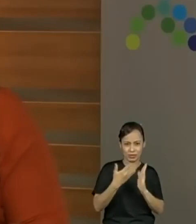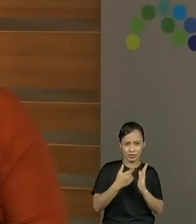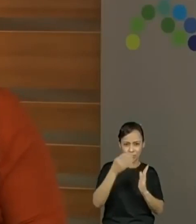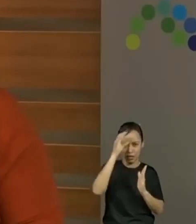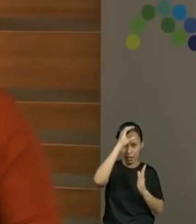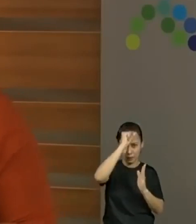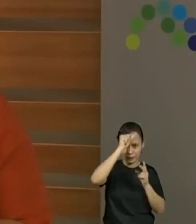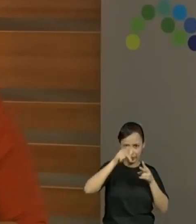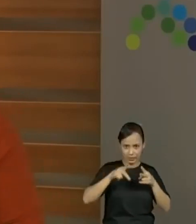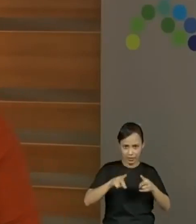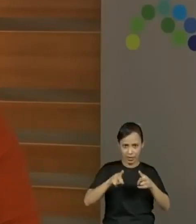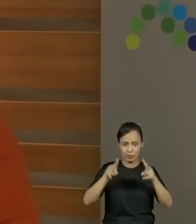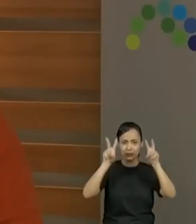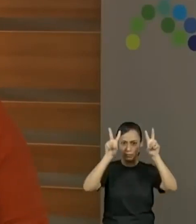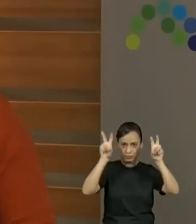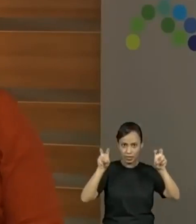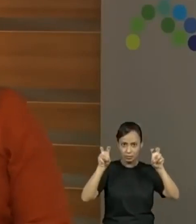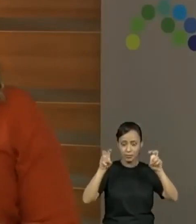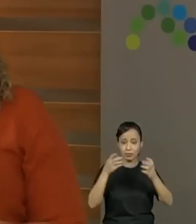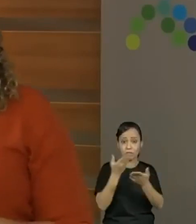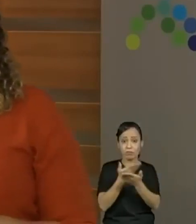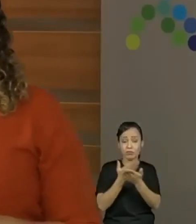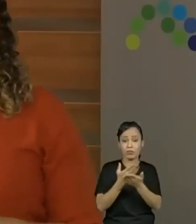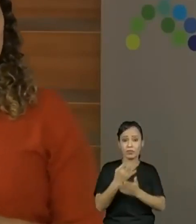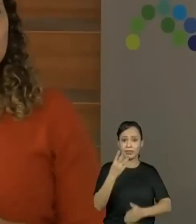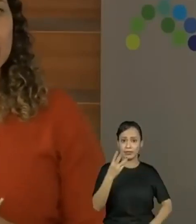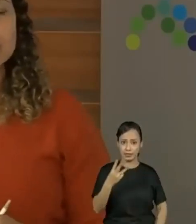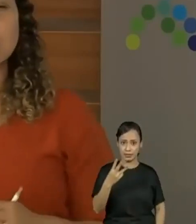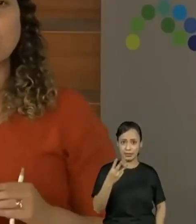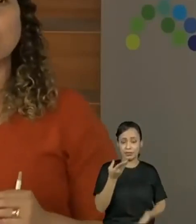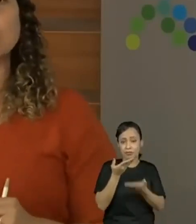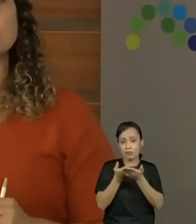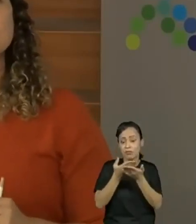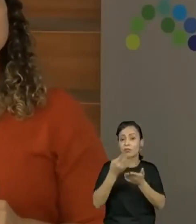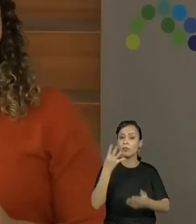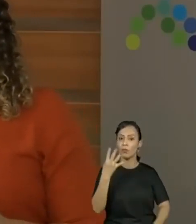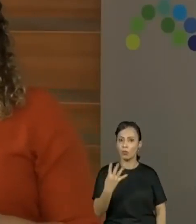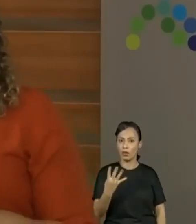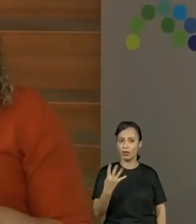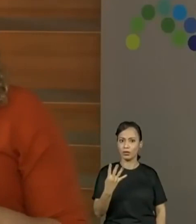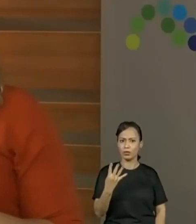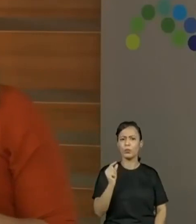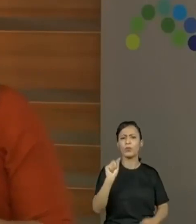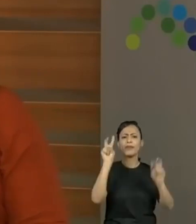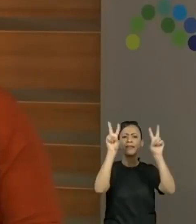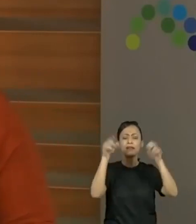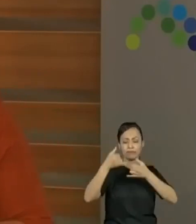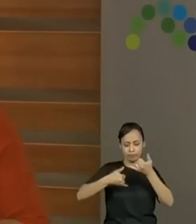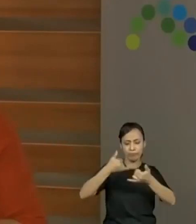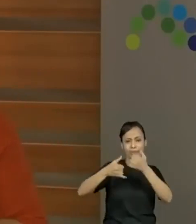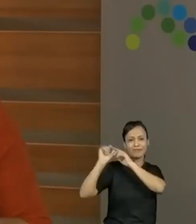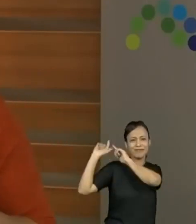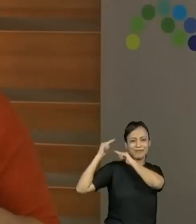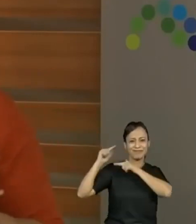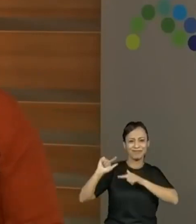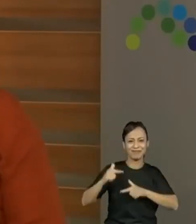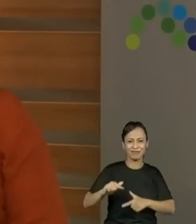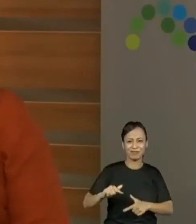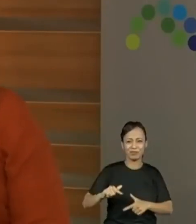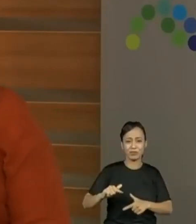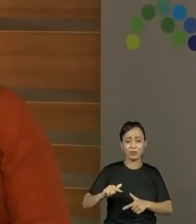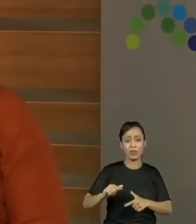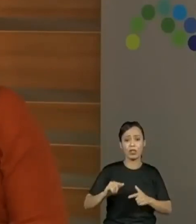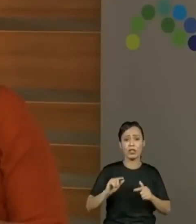e 4, tá bom? Sequência 2, Brincadeiras Tradicionais. Hoje nós estamos comparando textos, diferentes gêneros